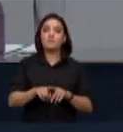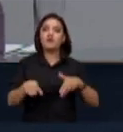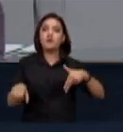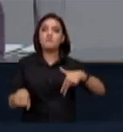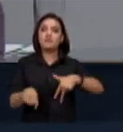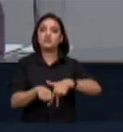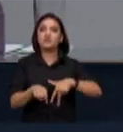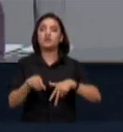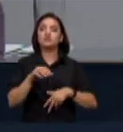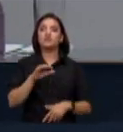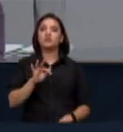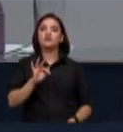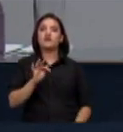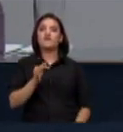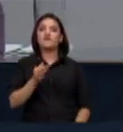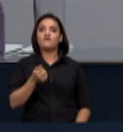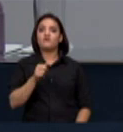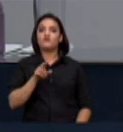cooperativas.